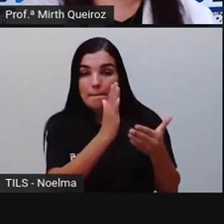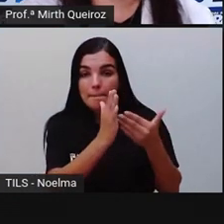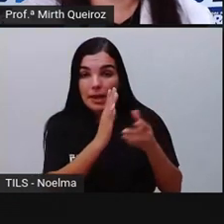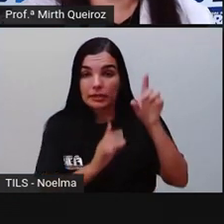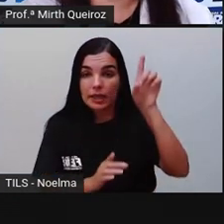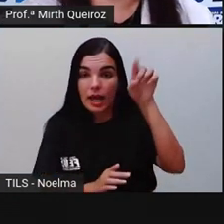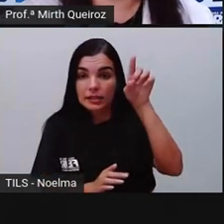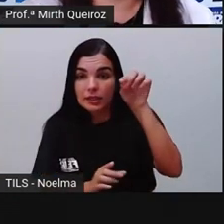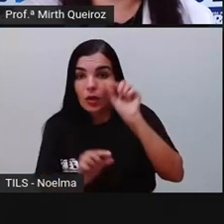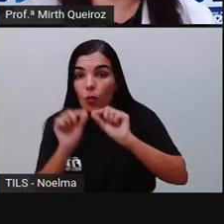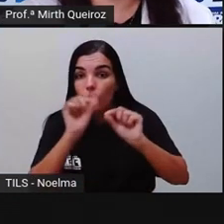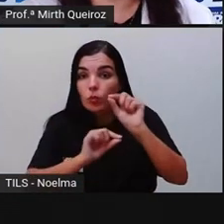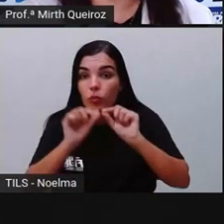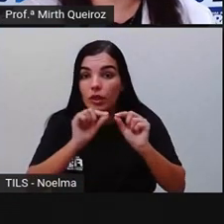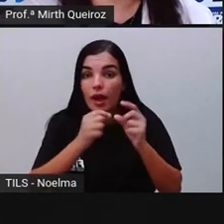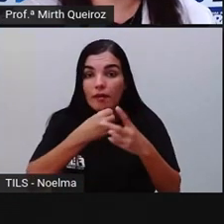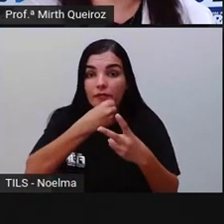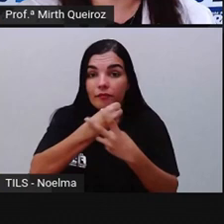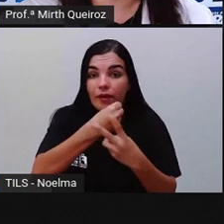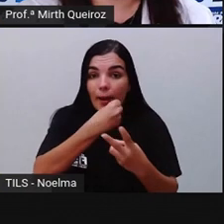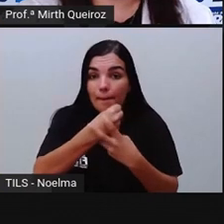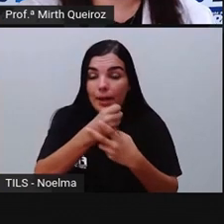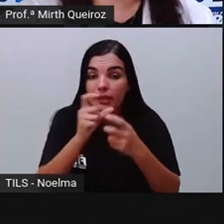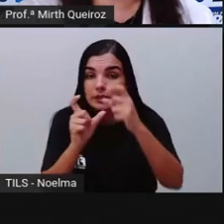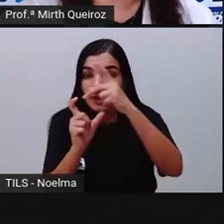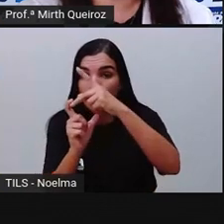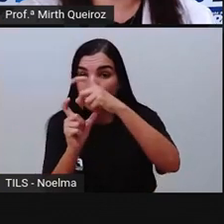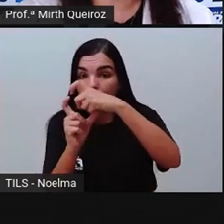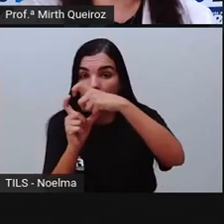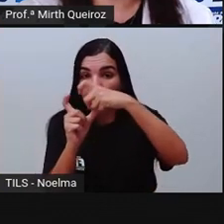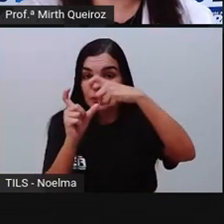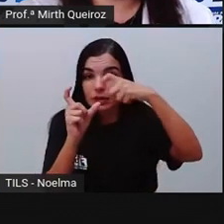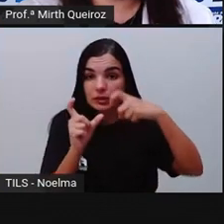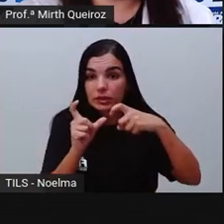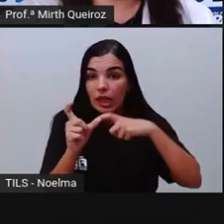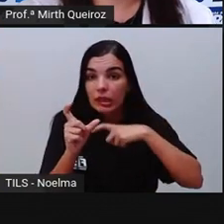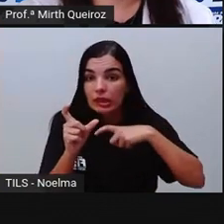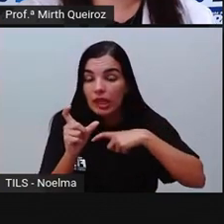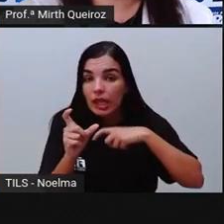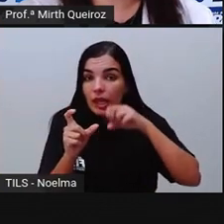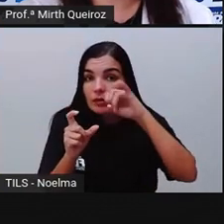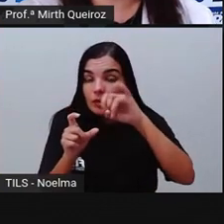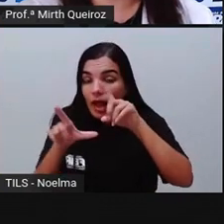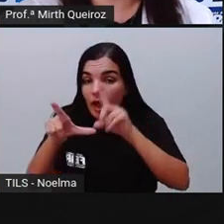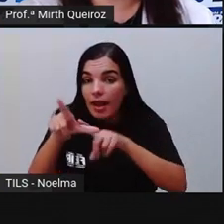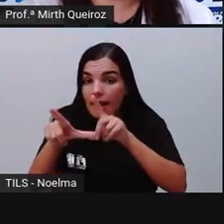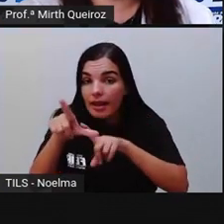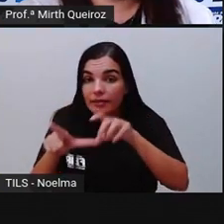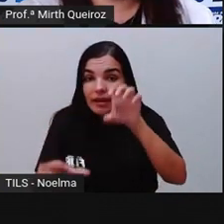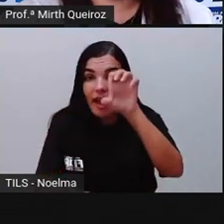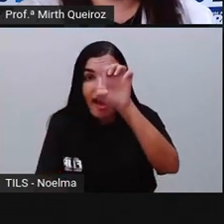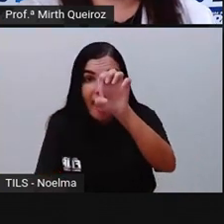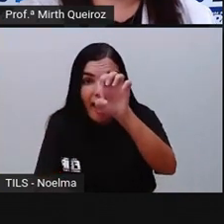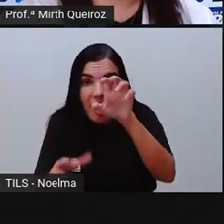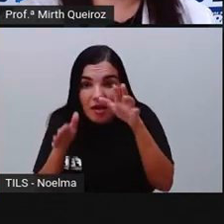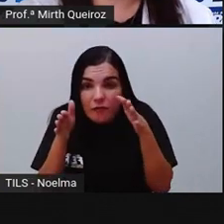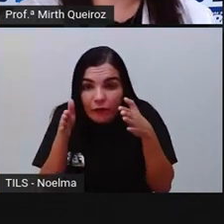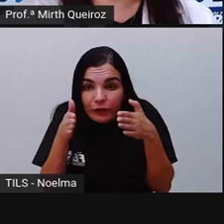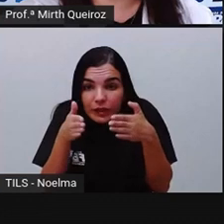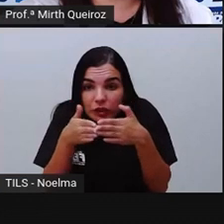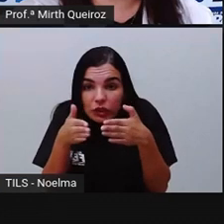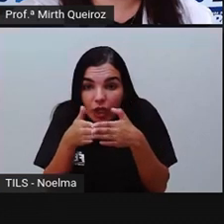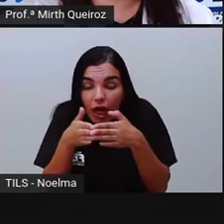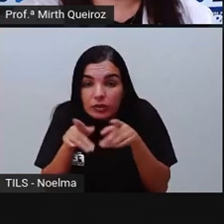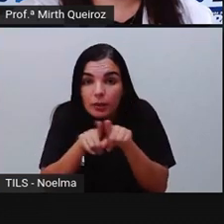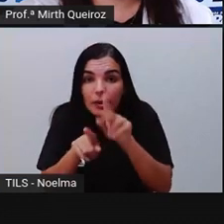as formas verbais paroxítonas que contém um E, tônico oral fechado, em